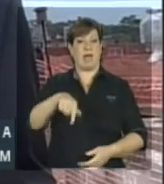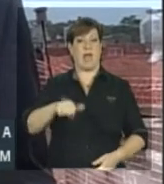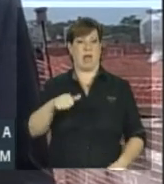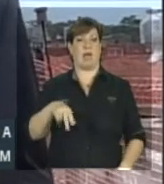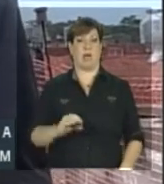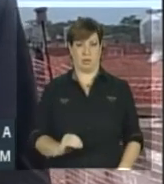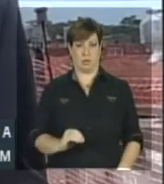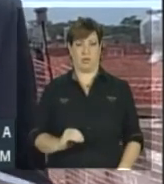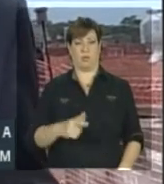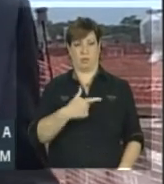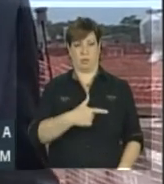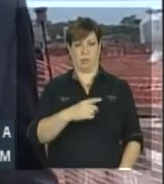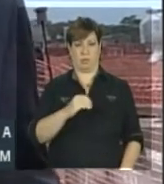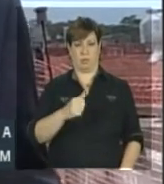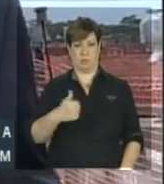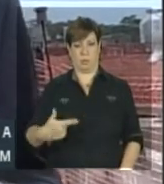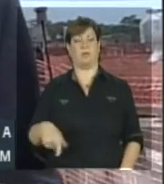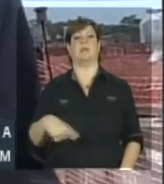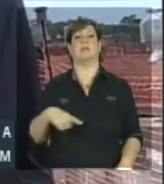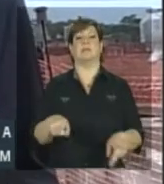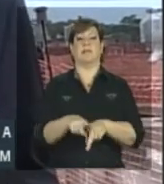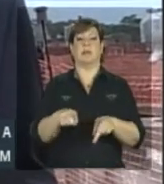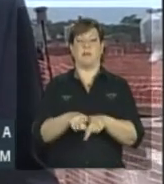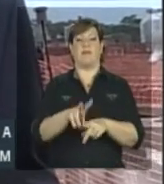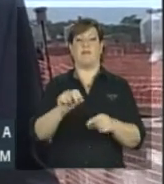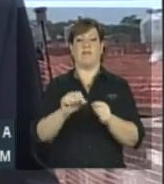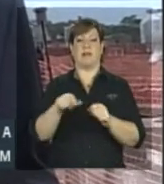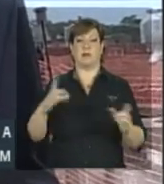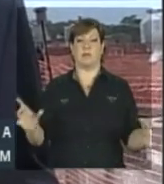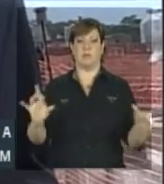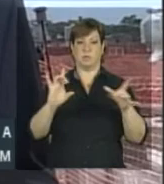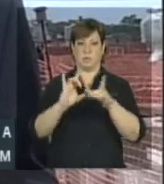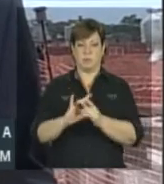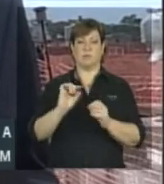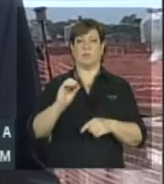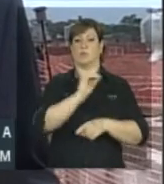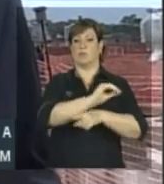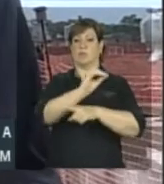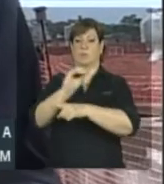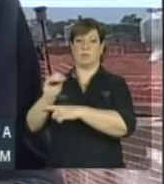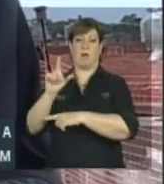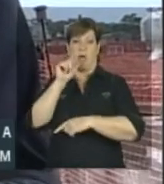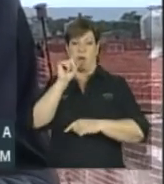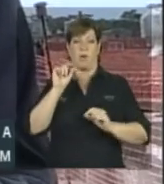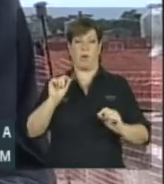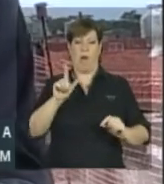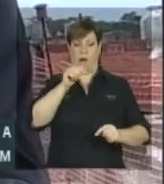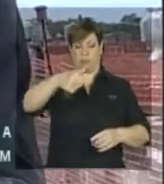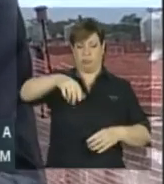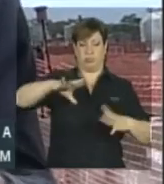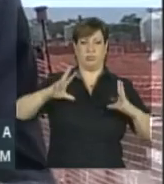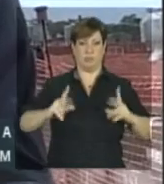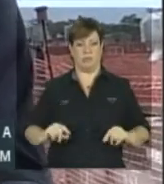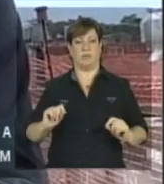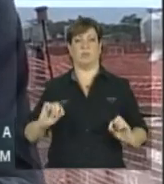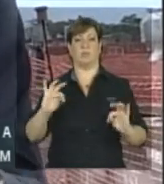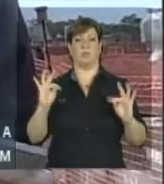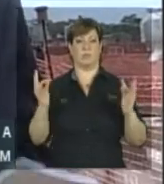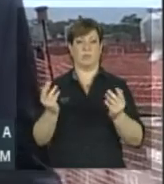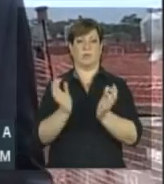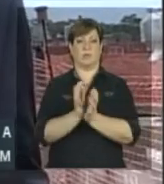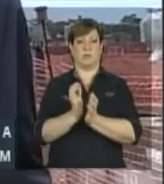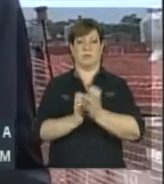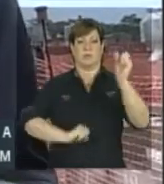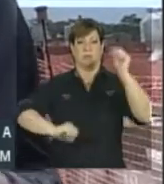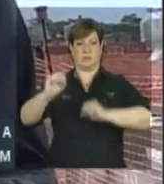ano. Ela vai permitir também, por meio dessa interligação, o abastecimento de água em todo o complexo industrial e